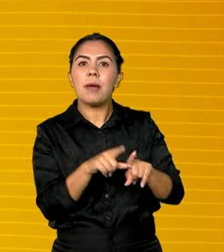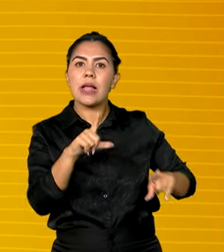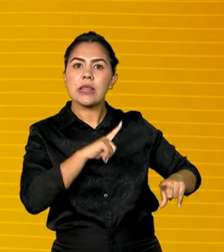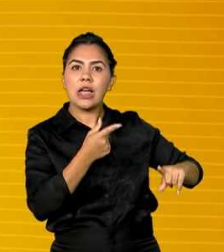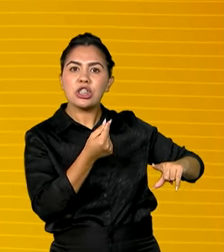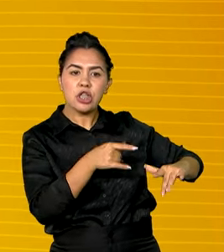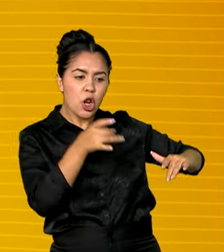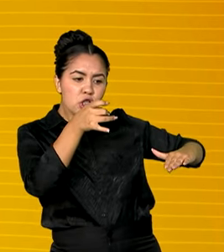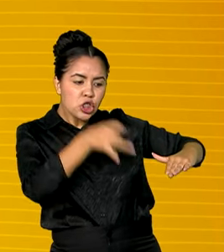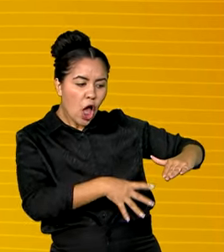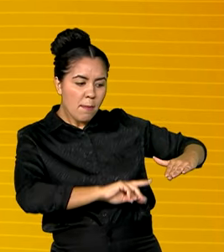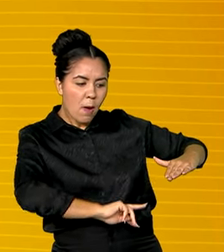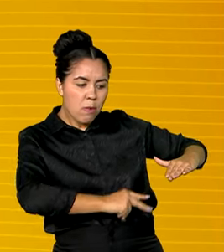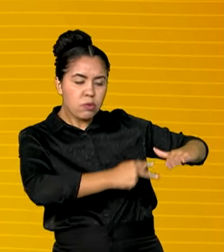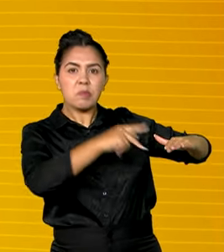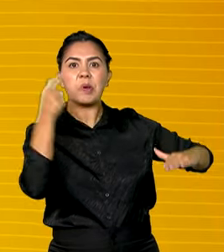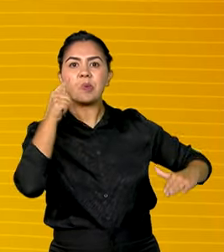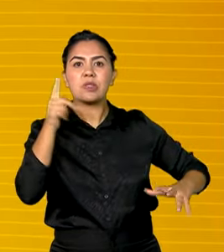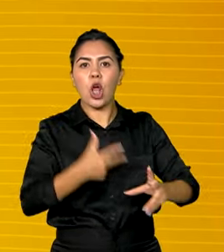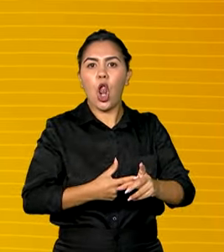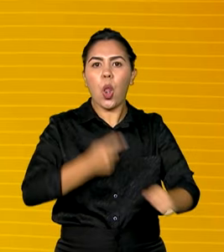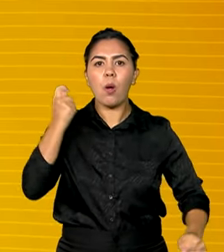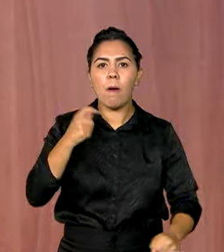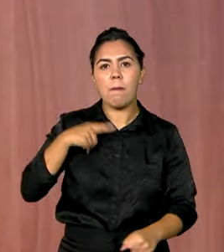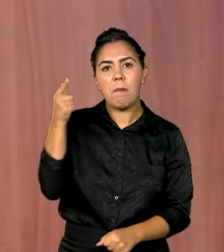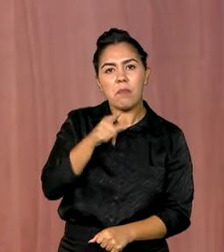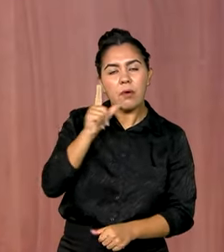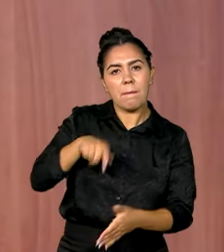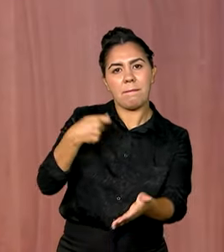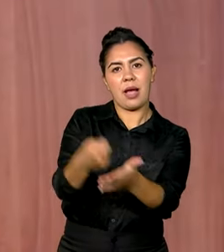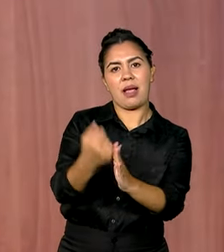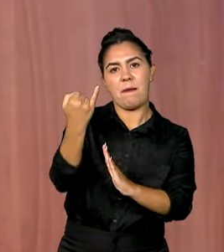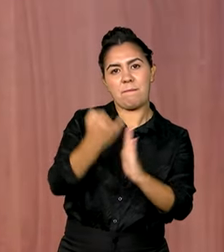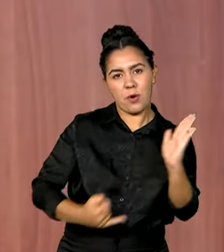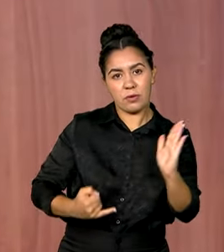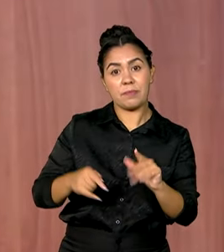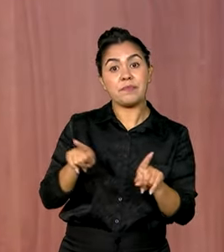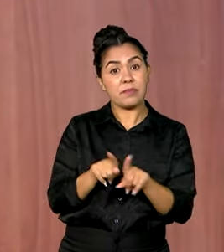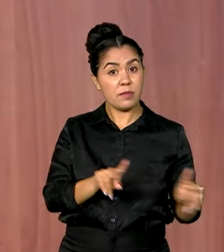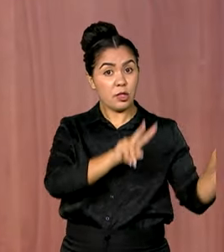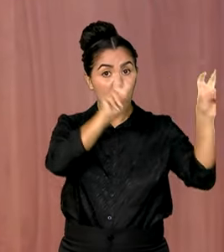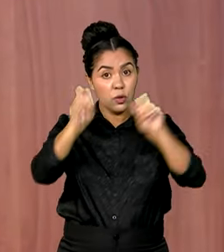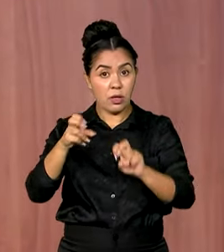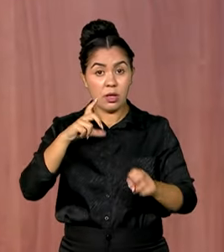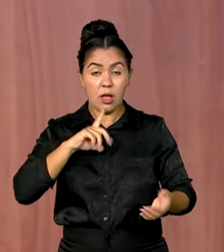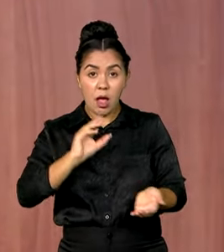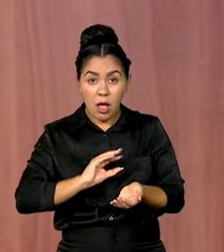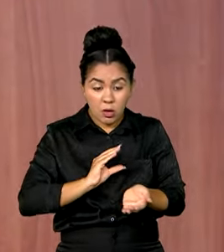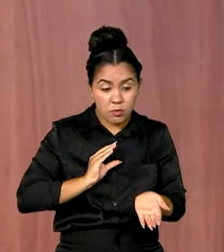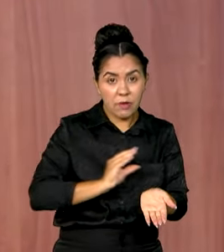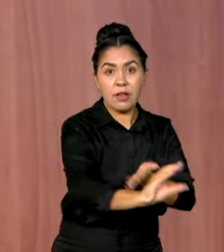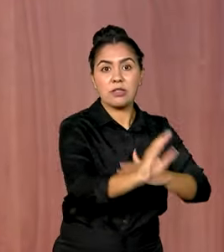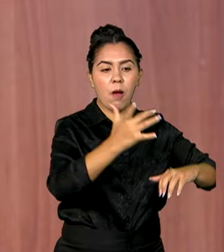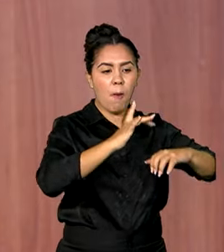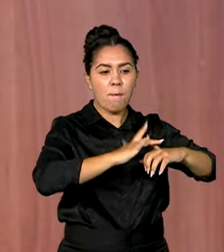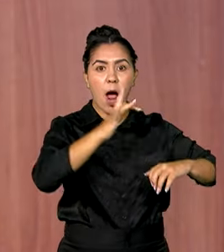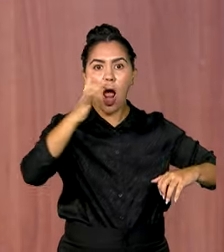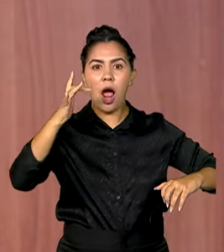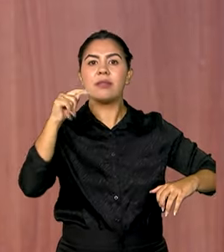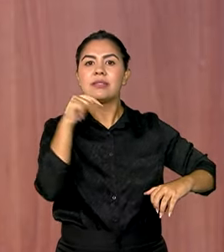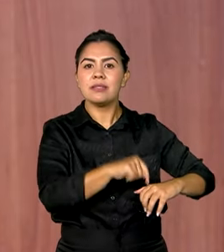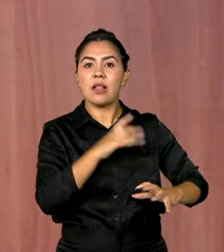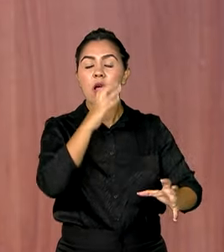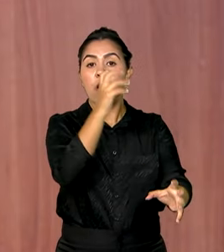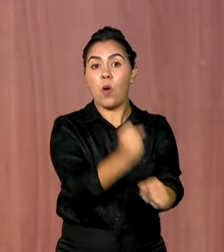ou seja, estão tendo um lucro maior para poder pagar os impostos. E os investimentos no Tesouro Direto somaram mais de 8